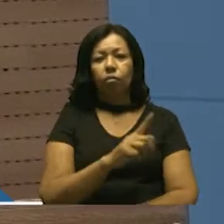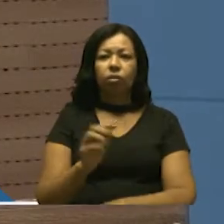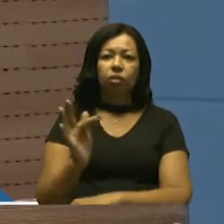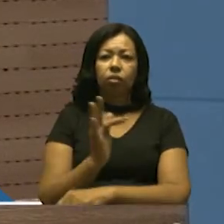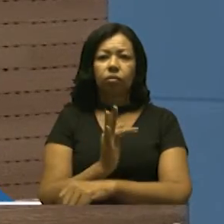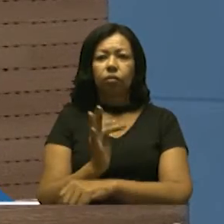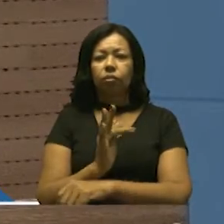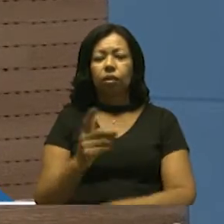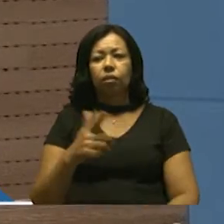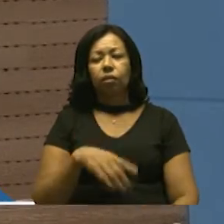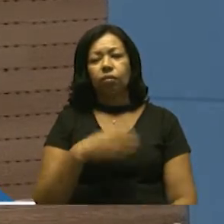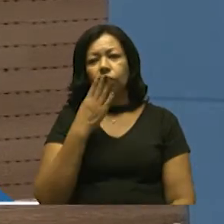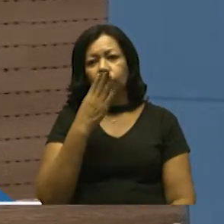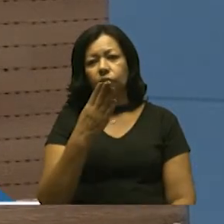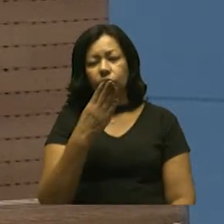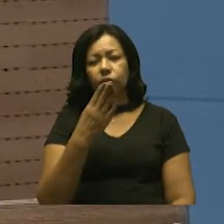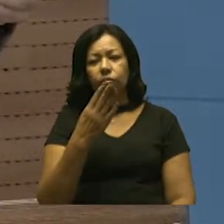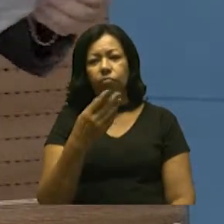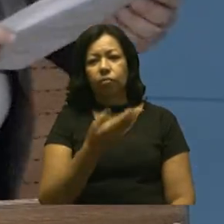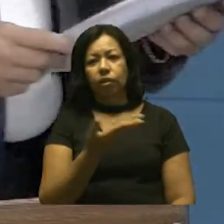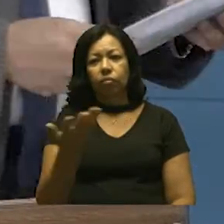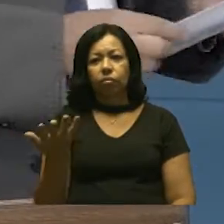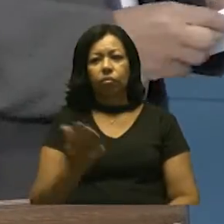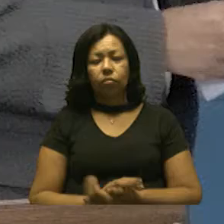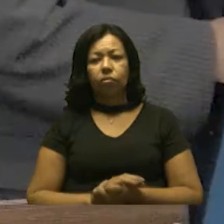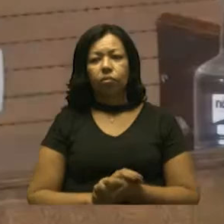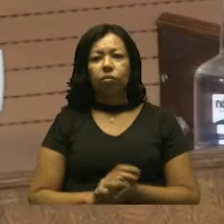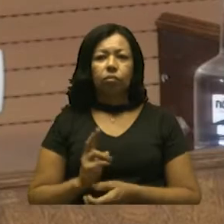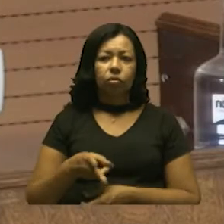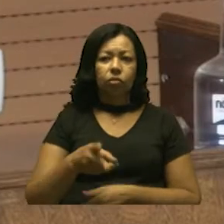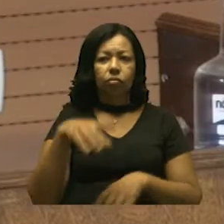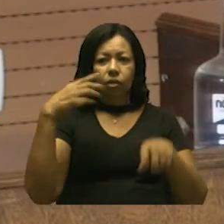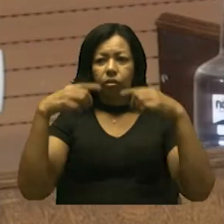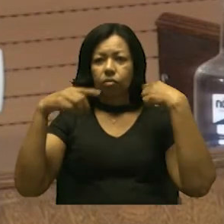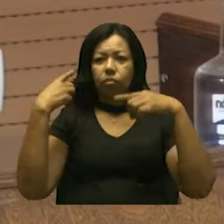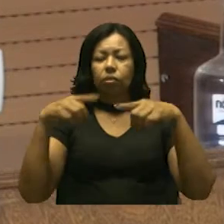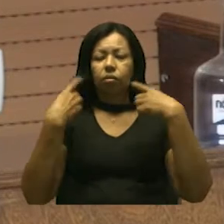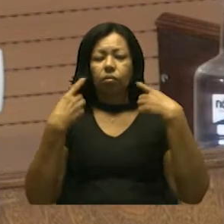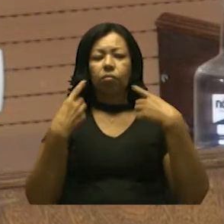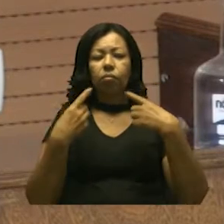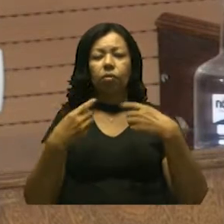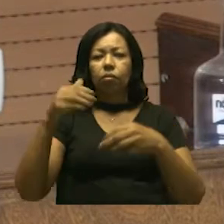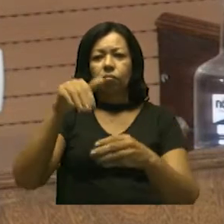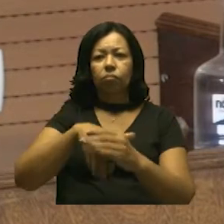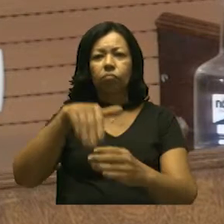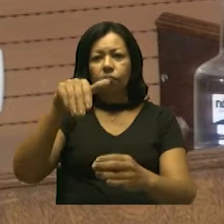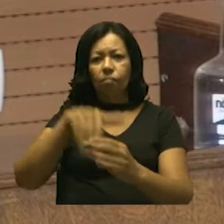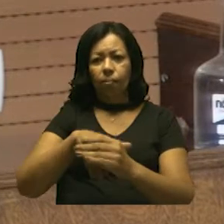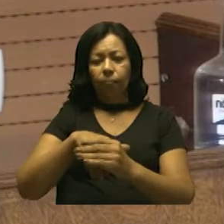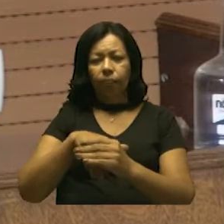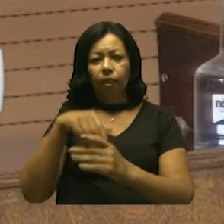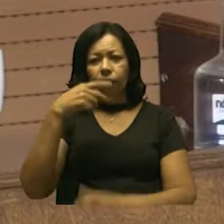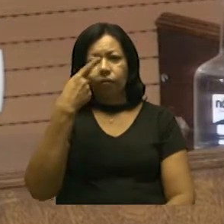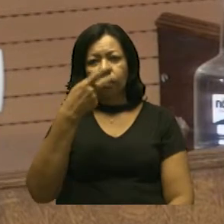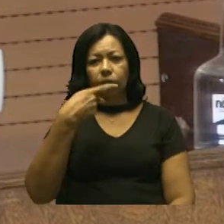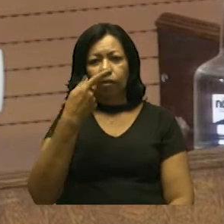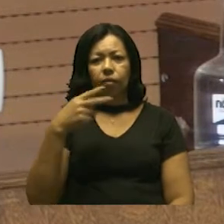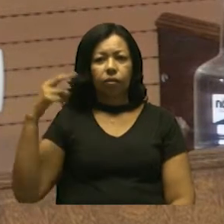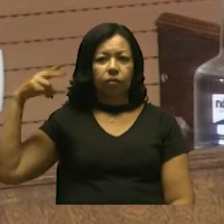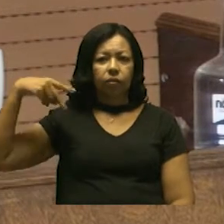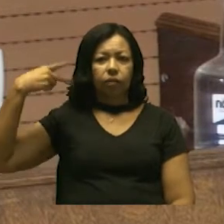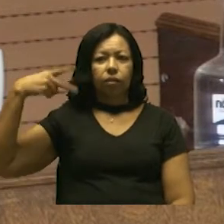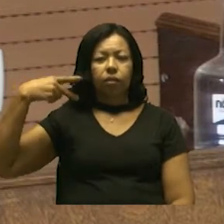voto de todos. Obrigado, presidente. Continua em discussão, em votação, com a palavra o